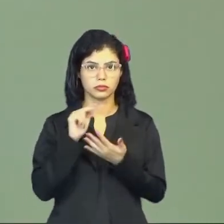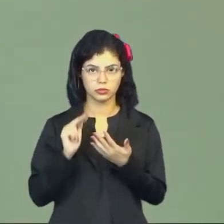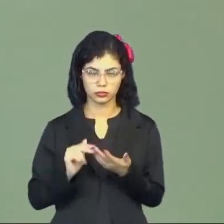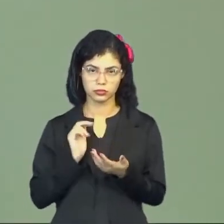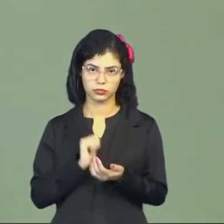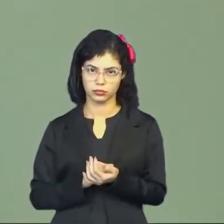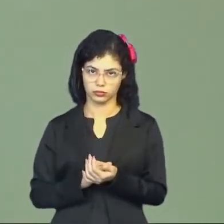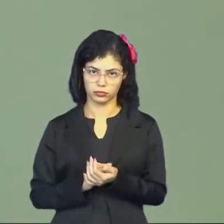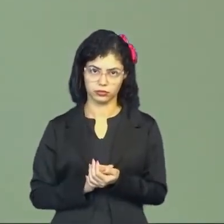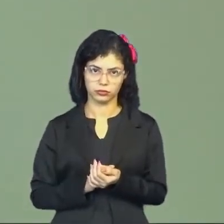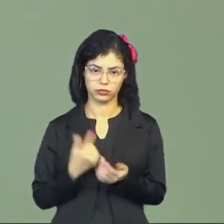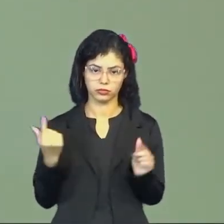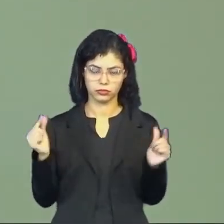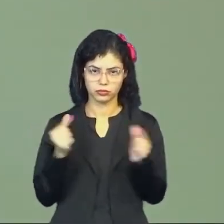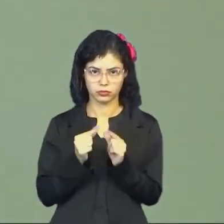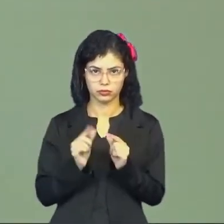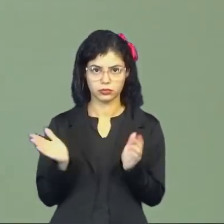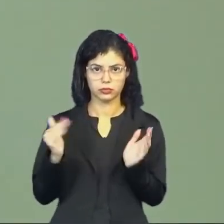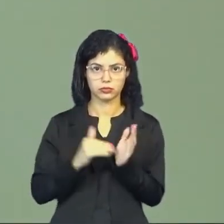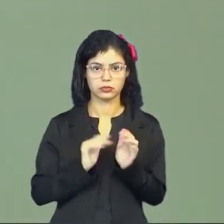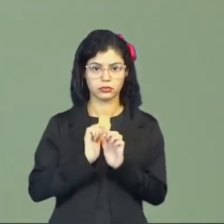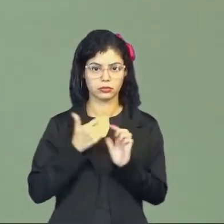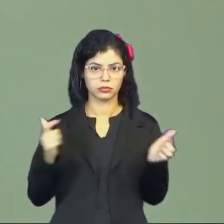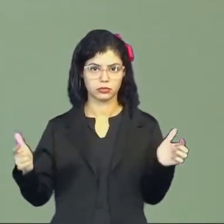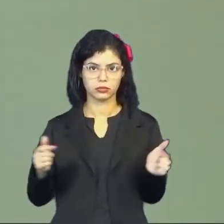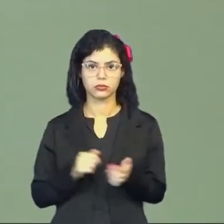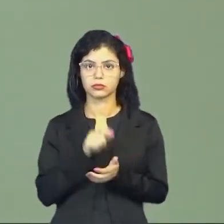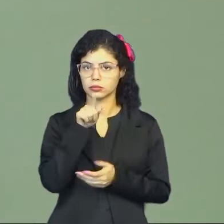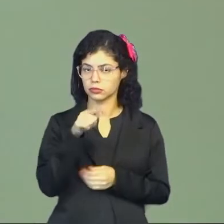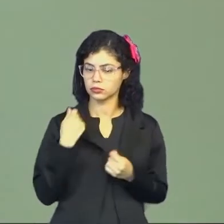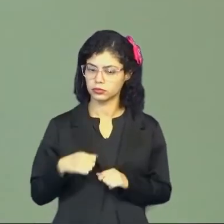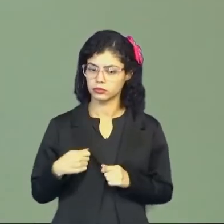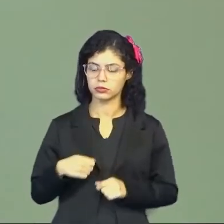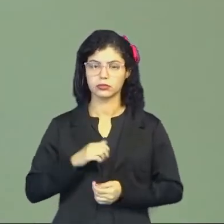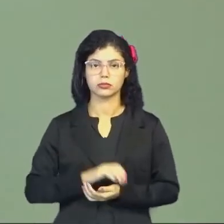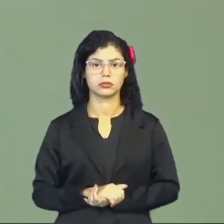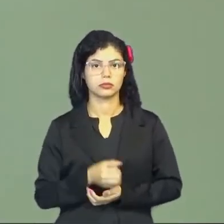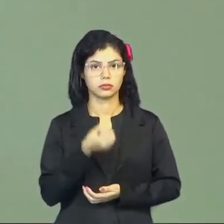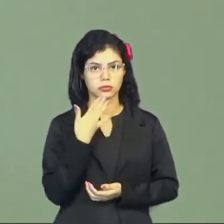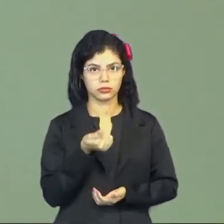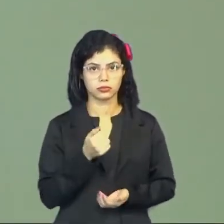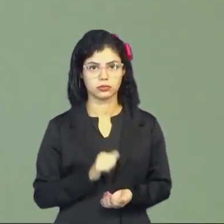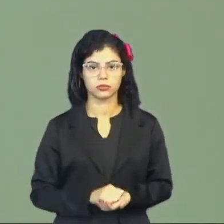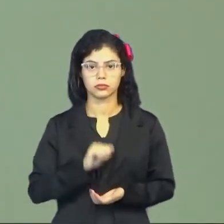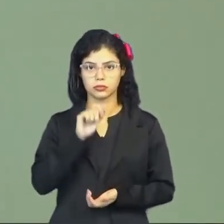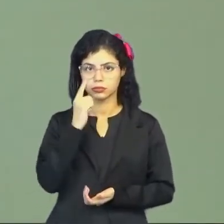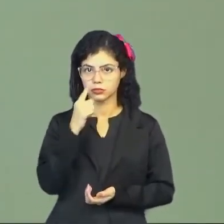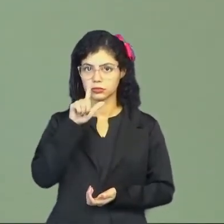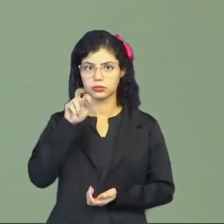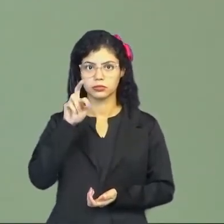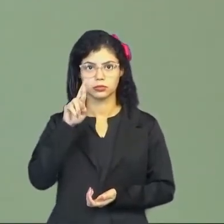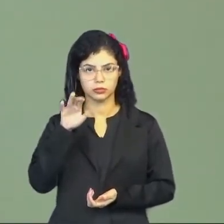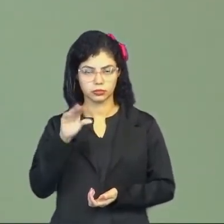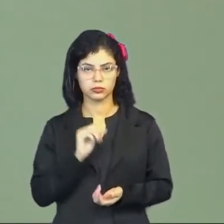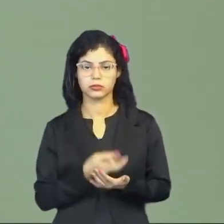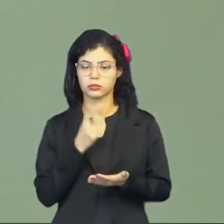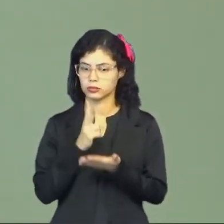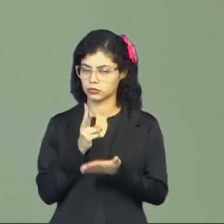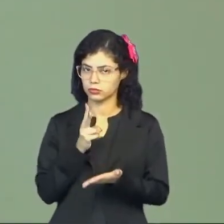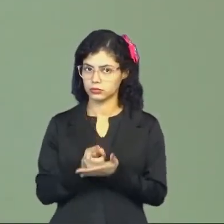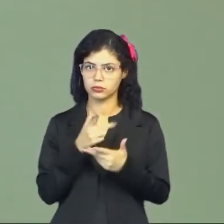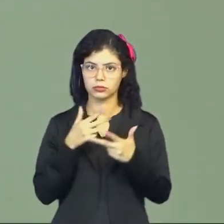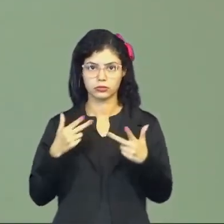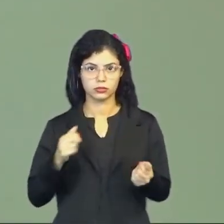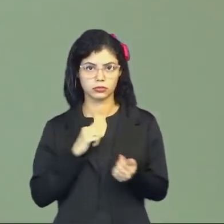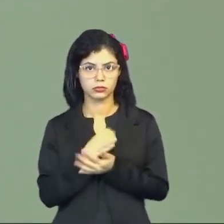do mínimo ao máximo que você precisar. Tudo bem? O litro também é a mesma coisa.